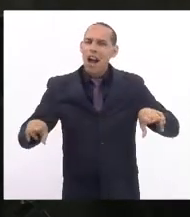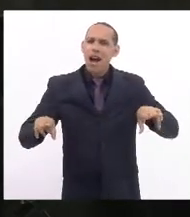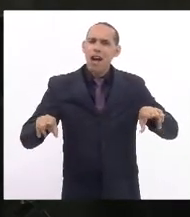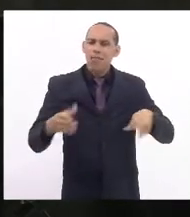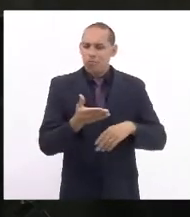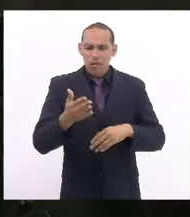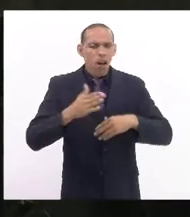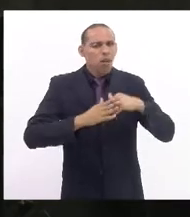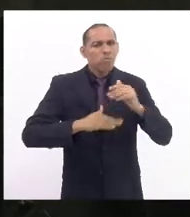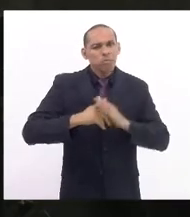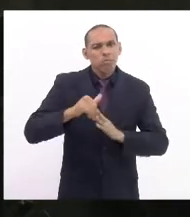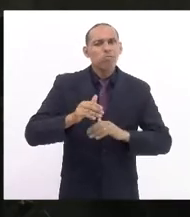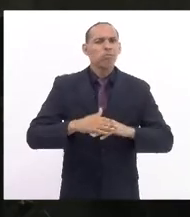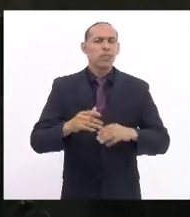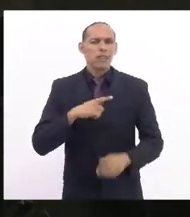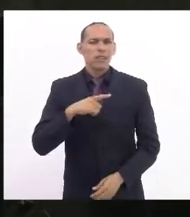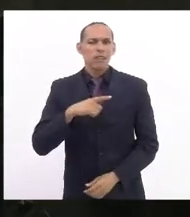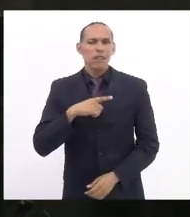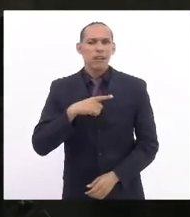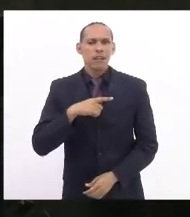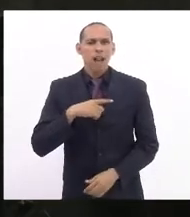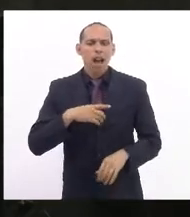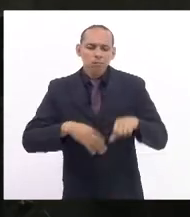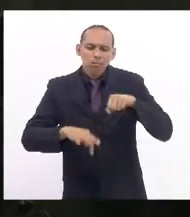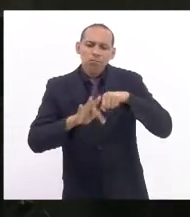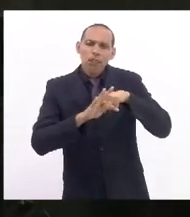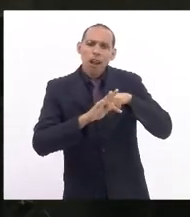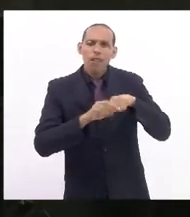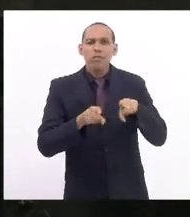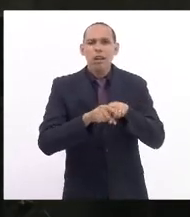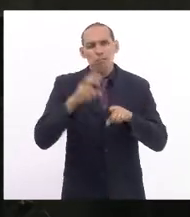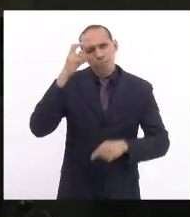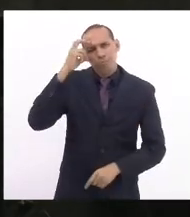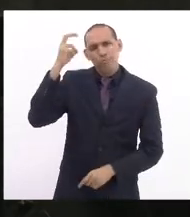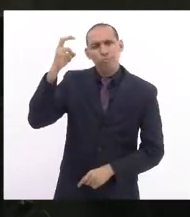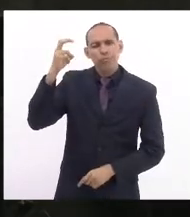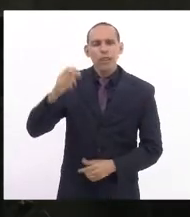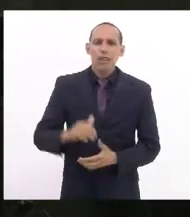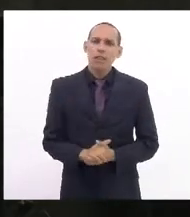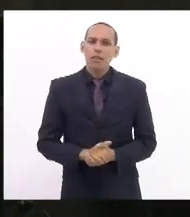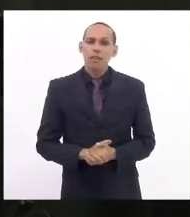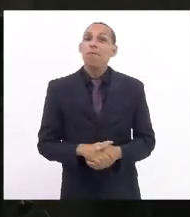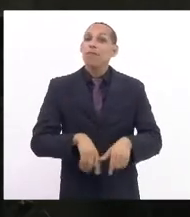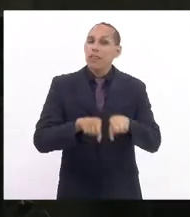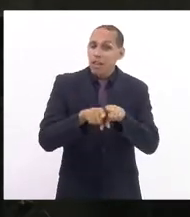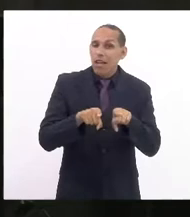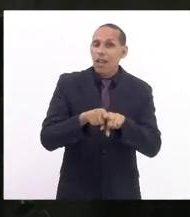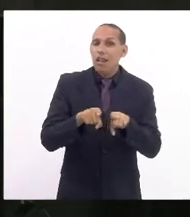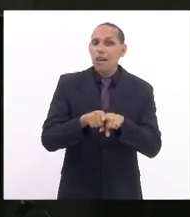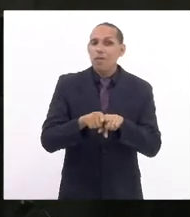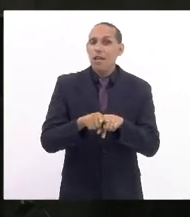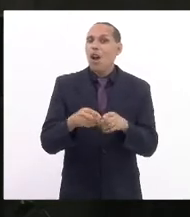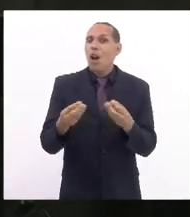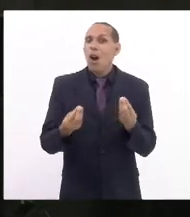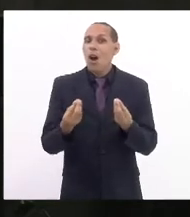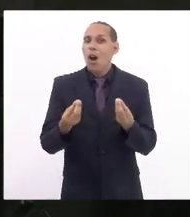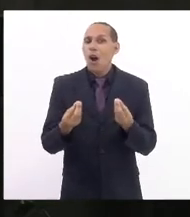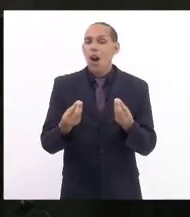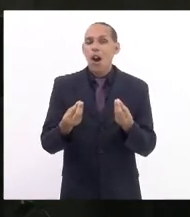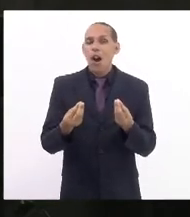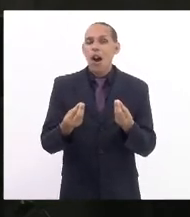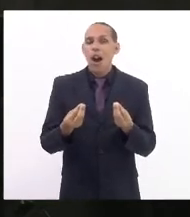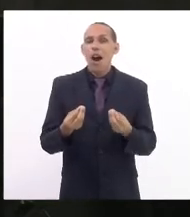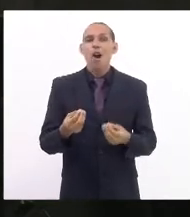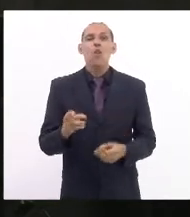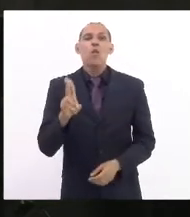habilitadas, tanto na parte técnica como intelectual e como também na sua atuação balística,